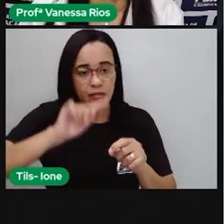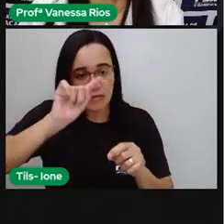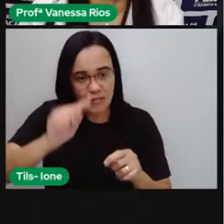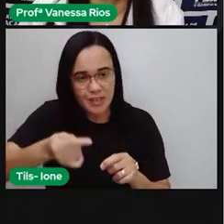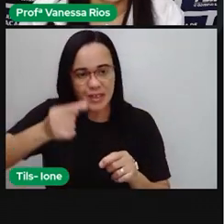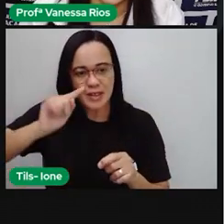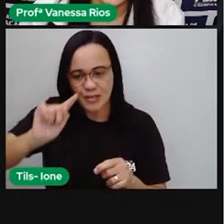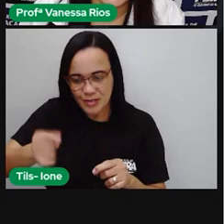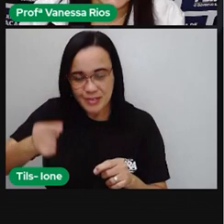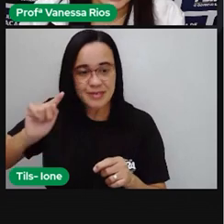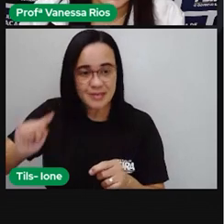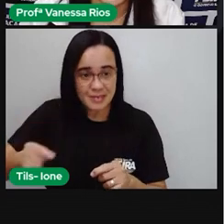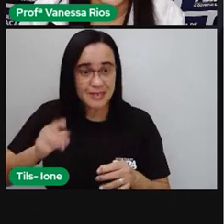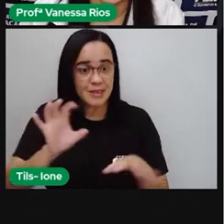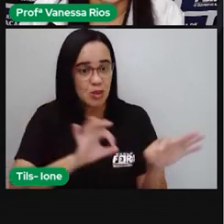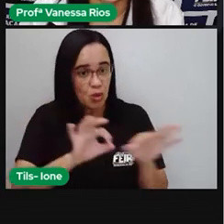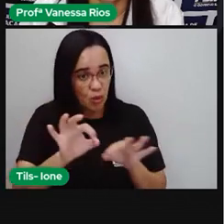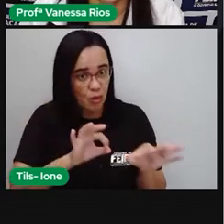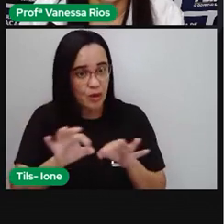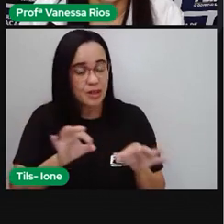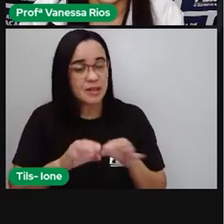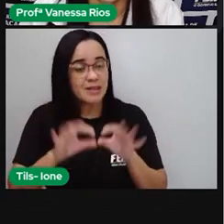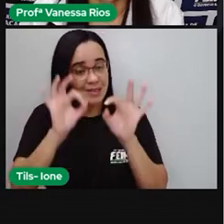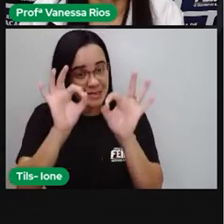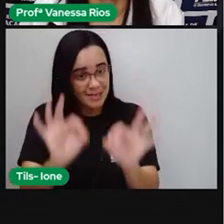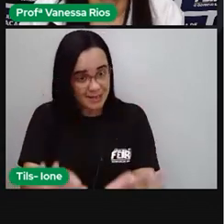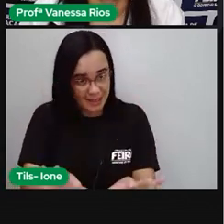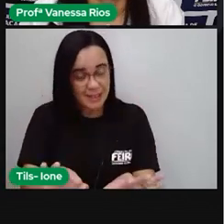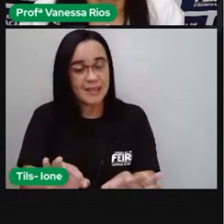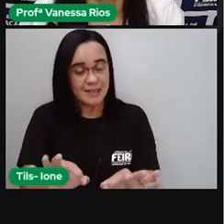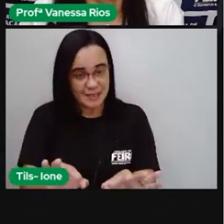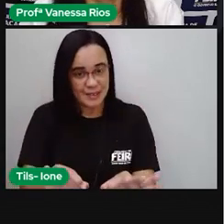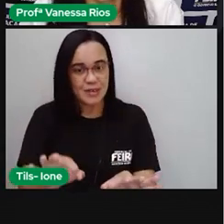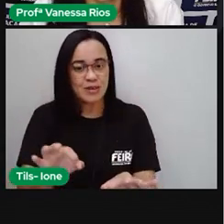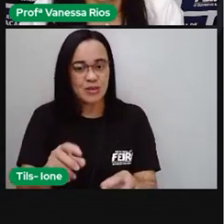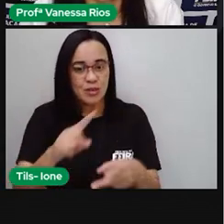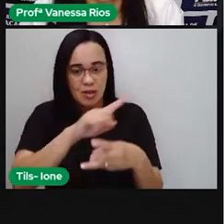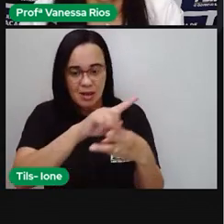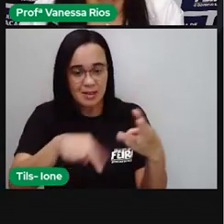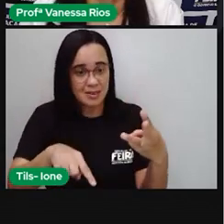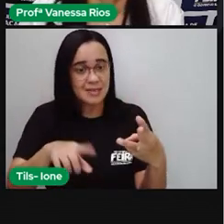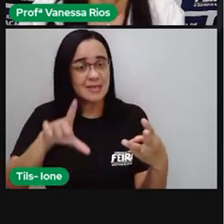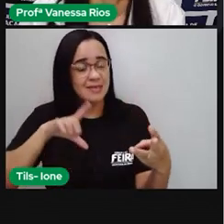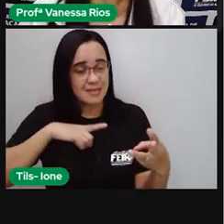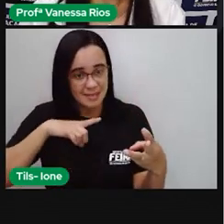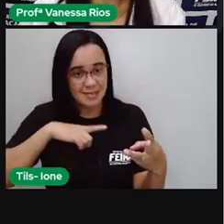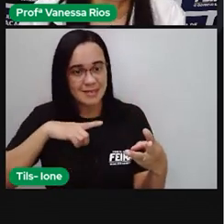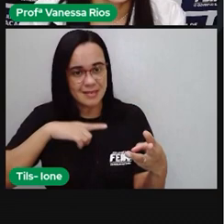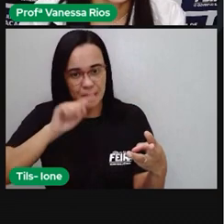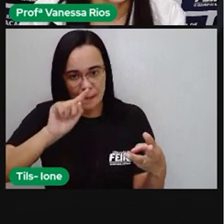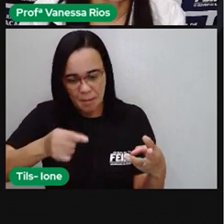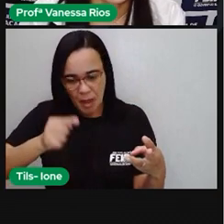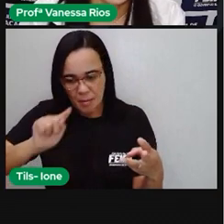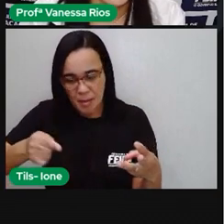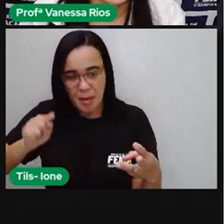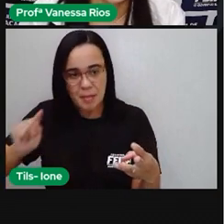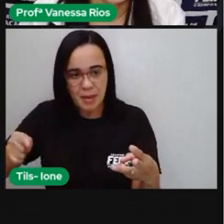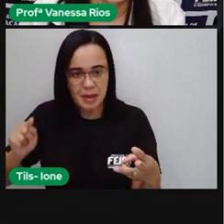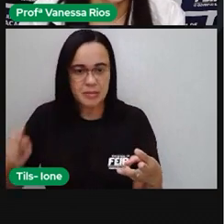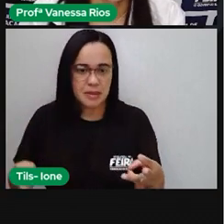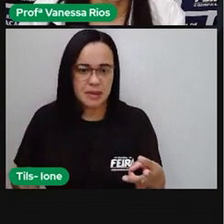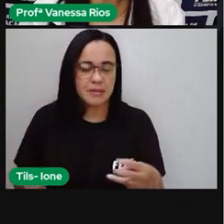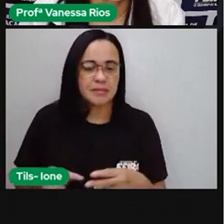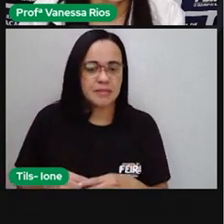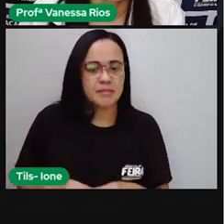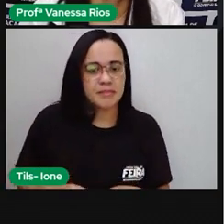embaixo de vírgula, ó, em todas as três continhas que a pró colocou. Então, 33,4